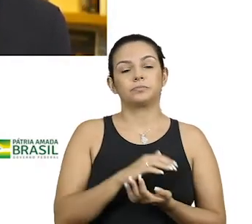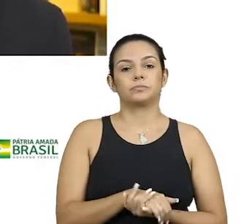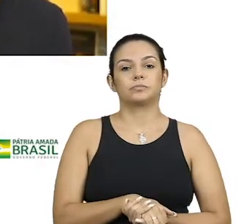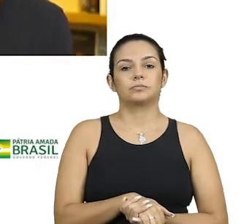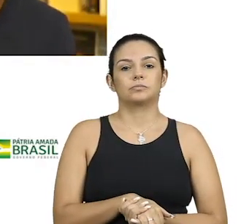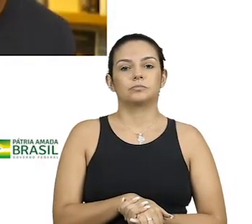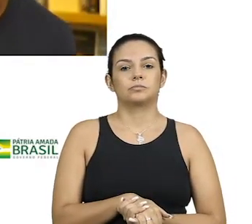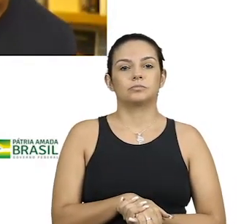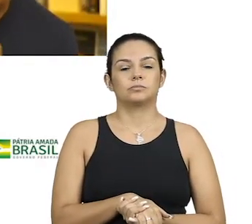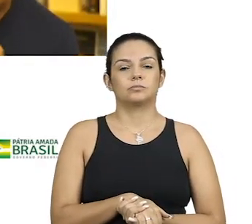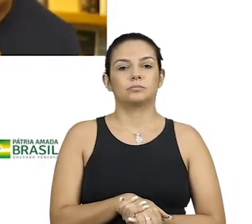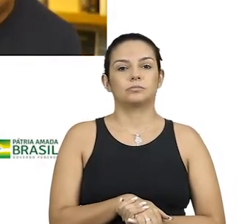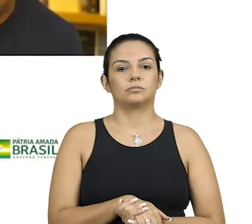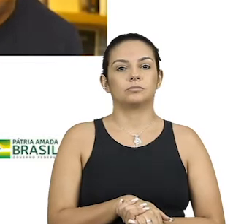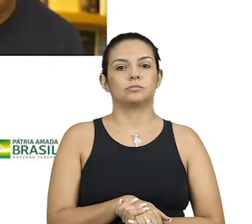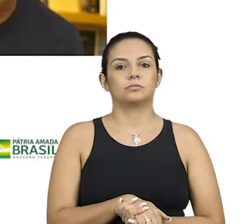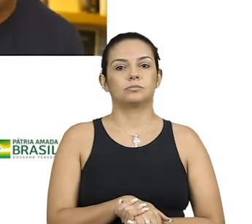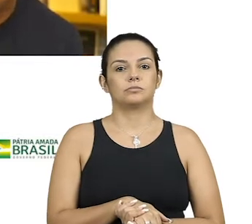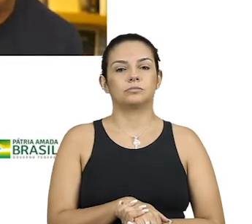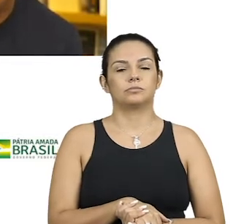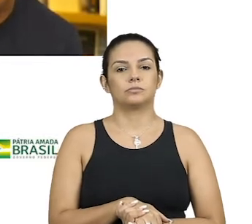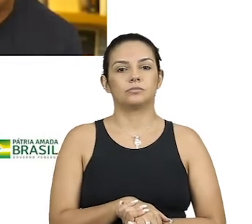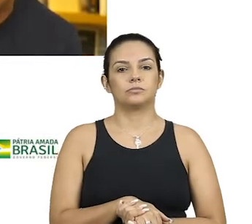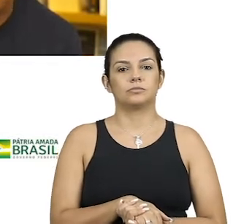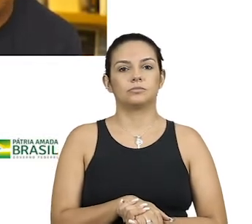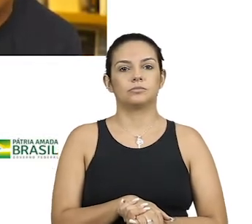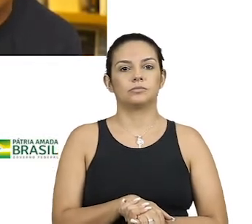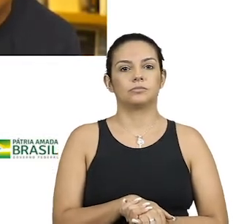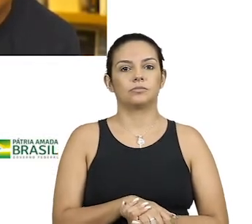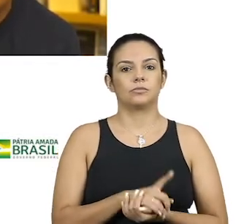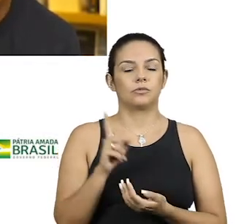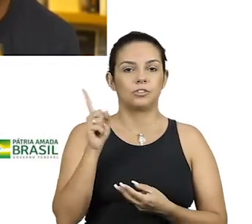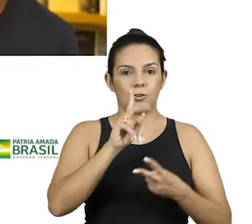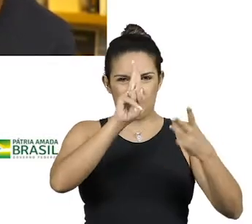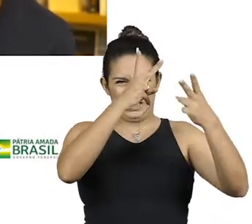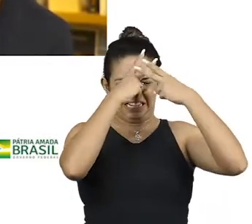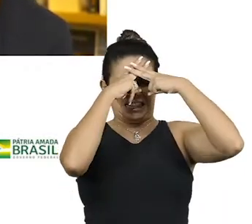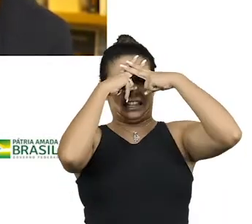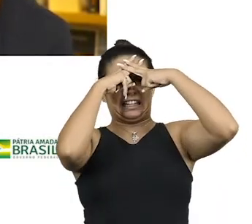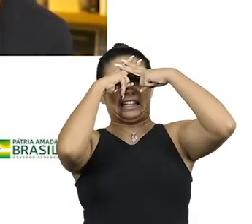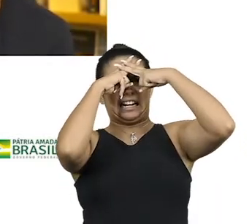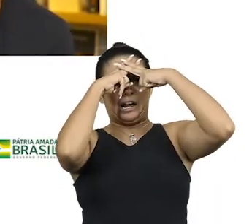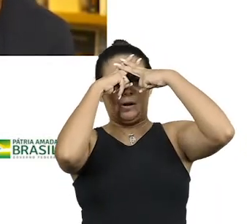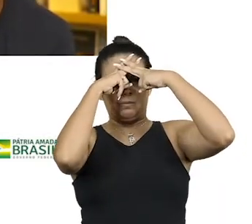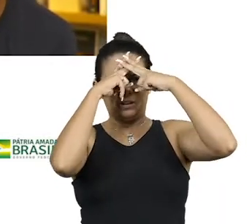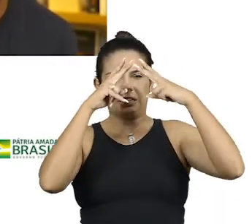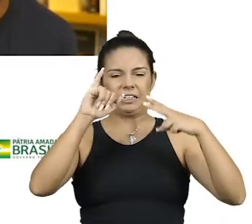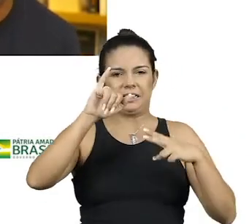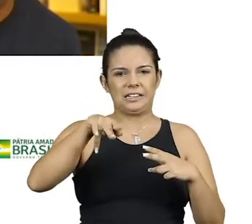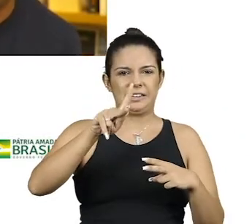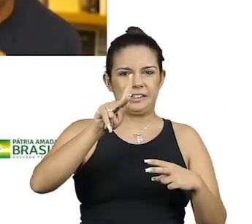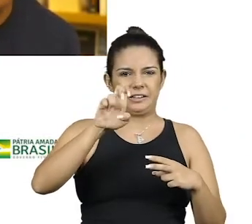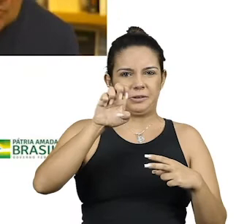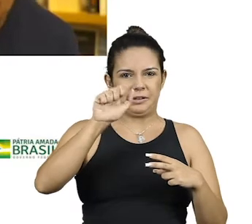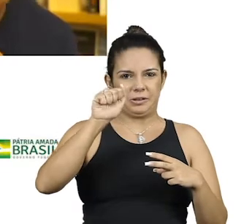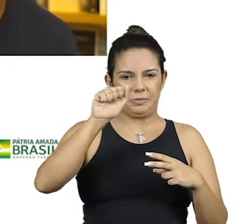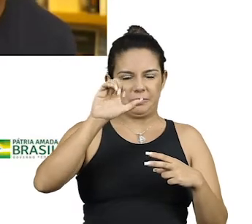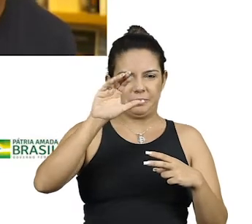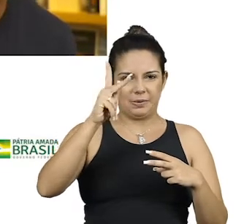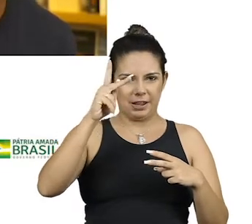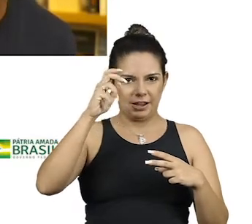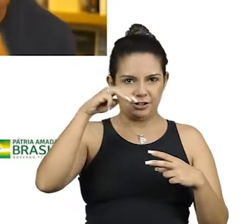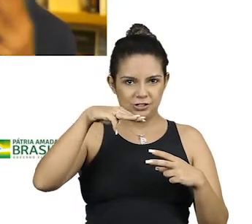E aí vem o trauma do impeachment de 16, que